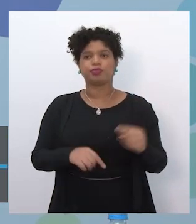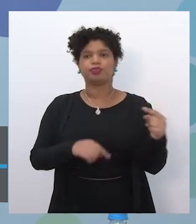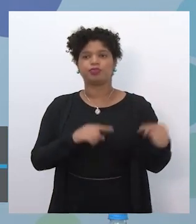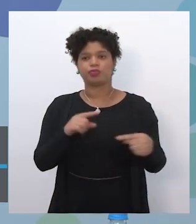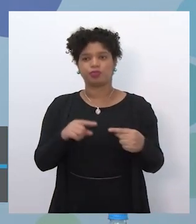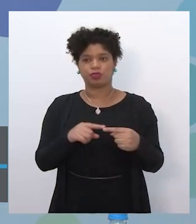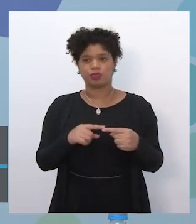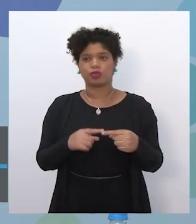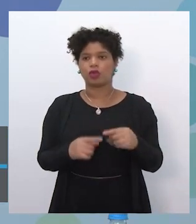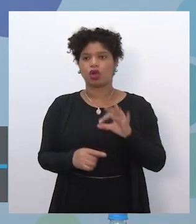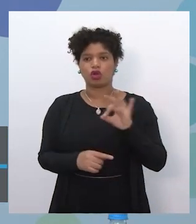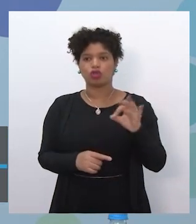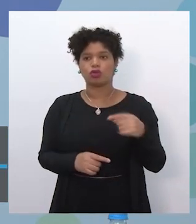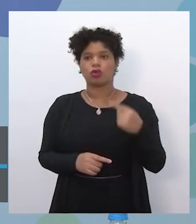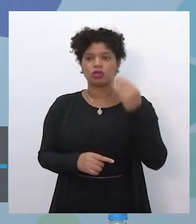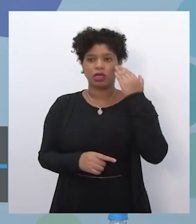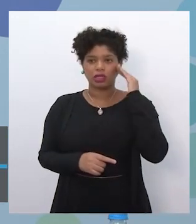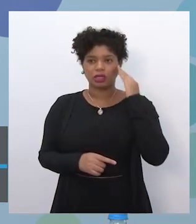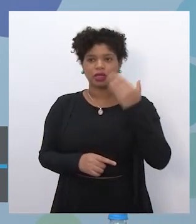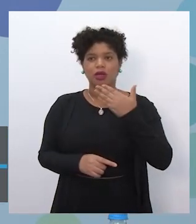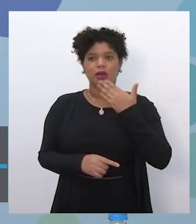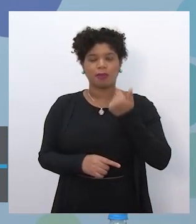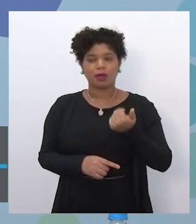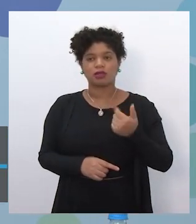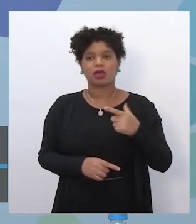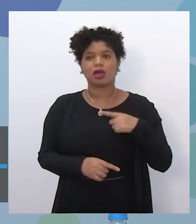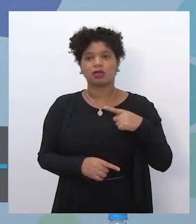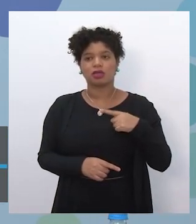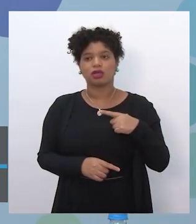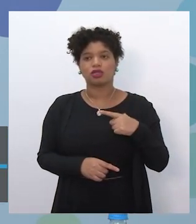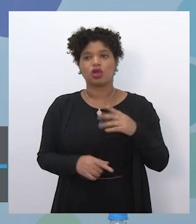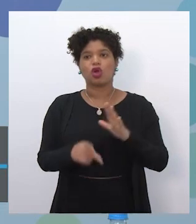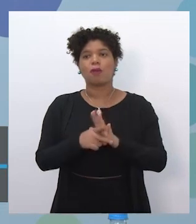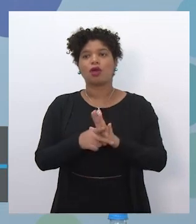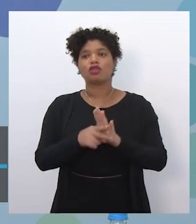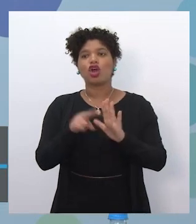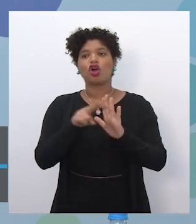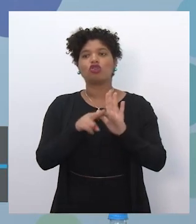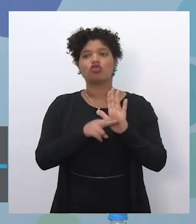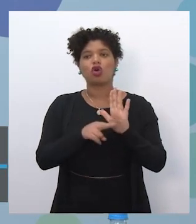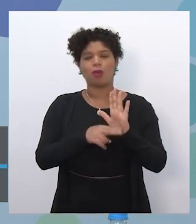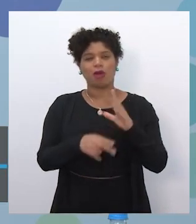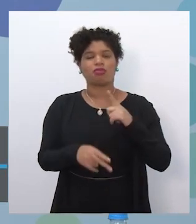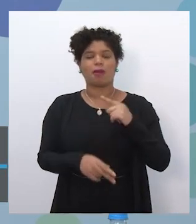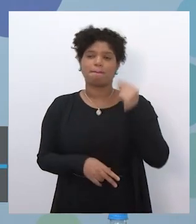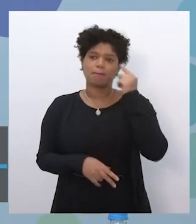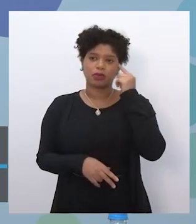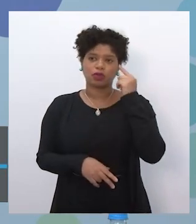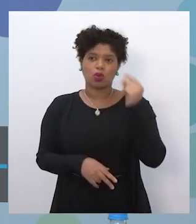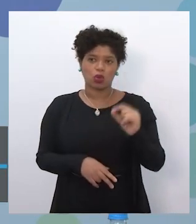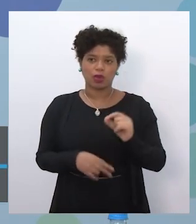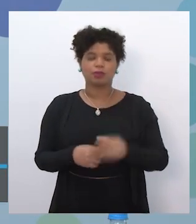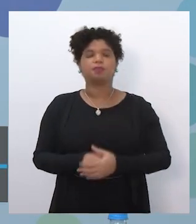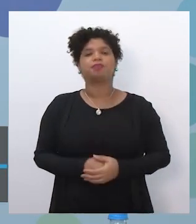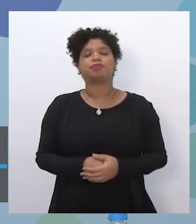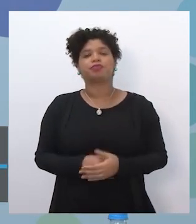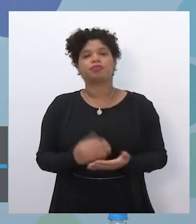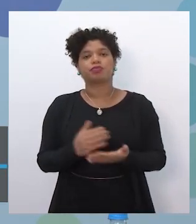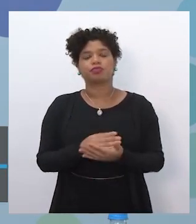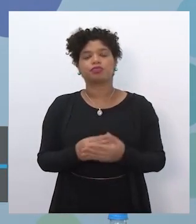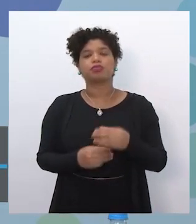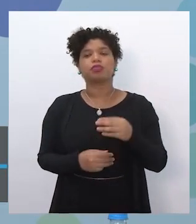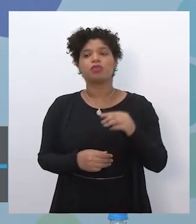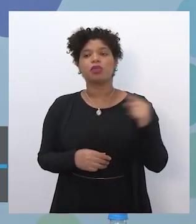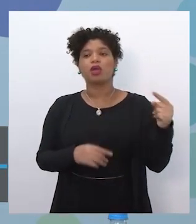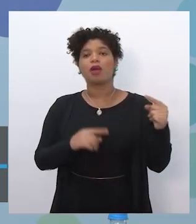e que é um ponto bem legal que também está prestes a ser lançado no normativo sobre, é que pensando que essas missões elas geram produtos